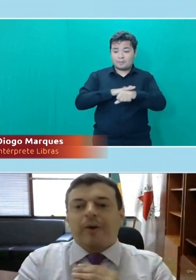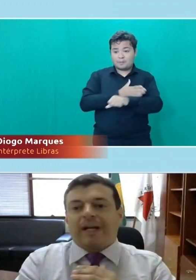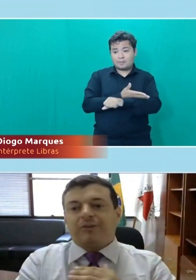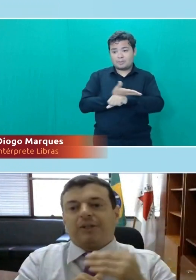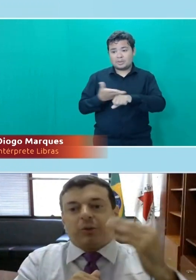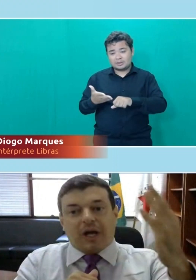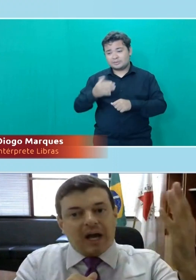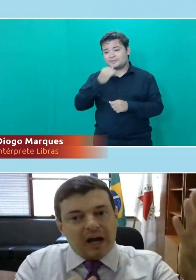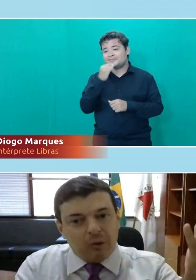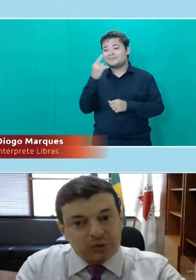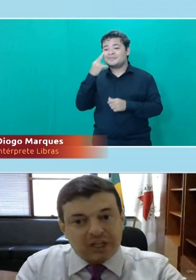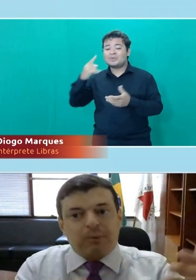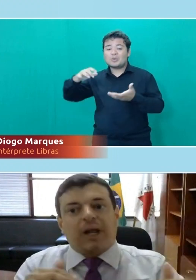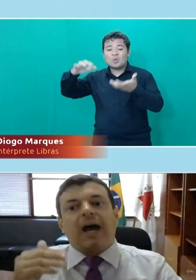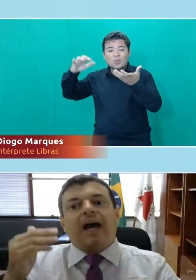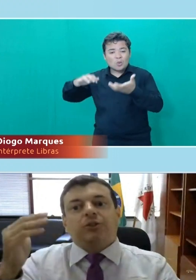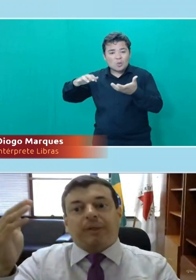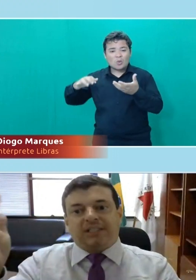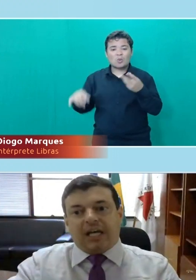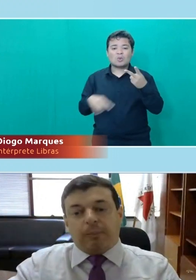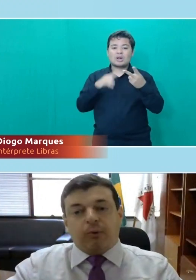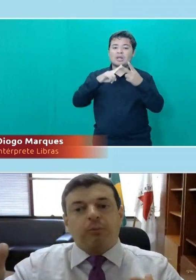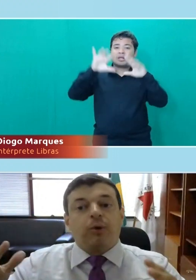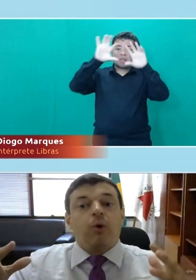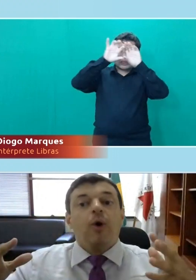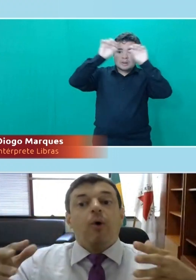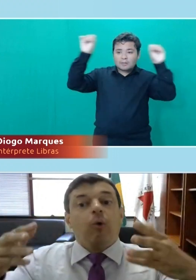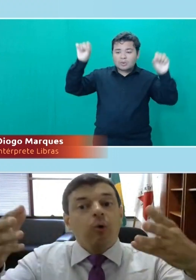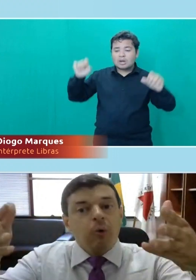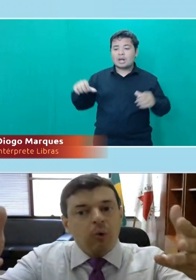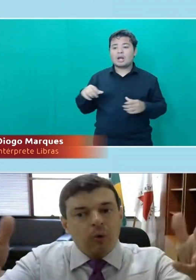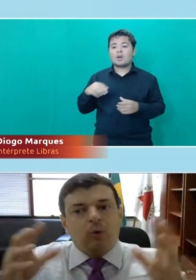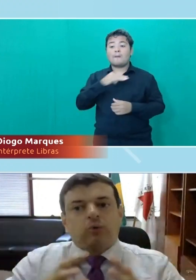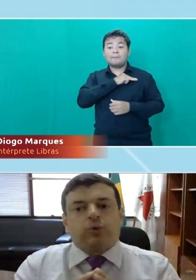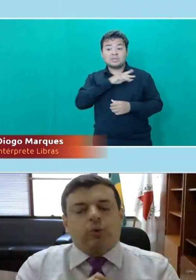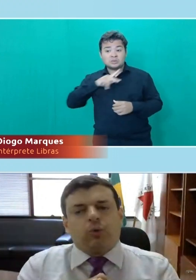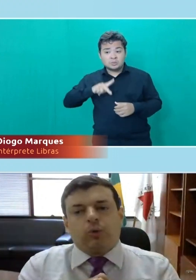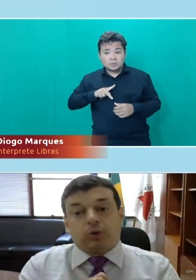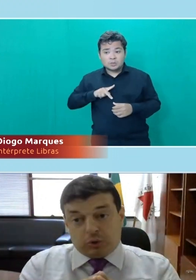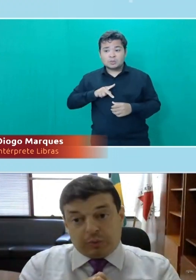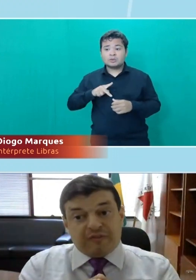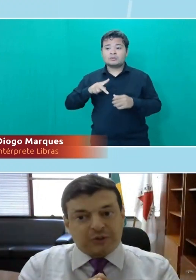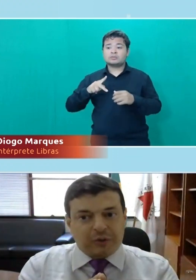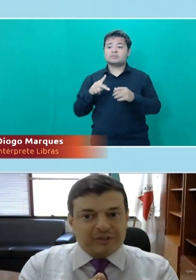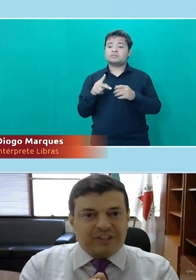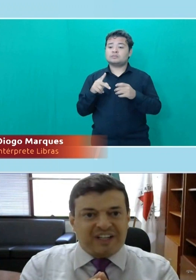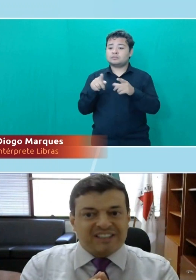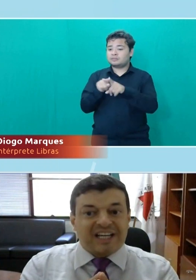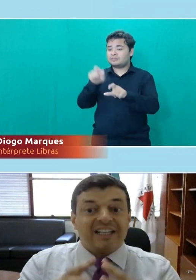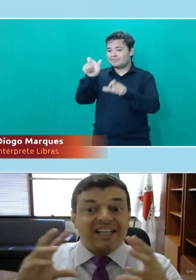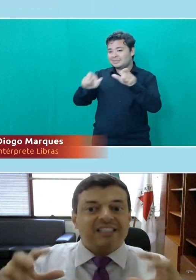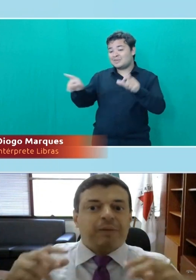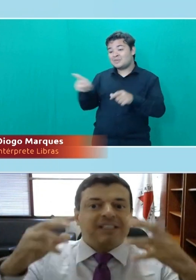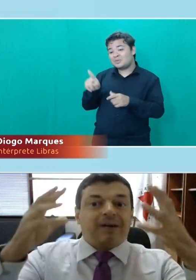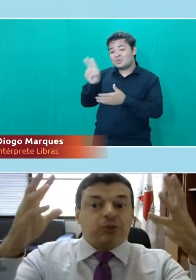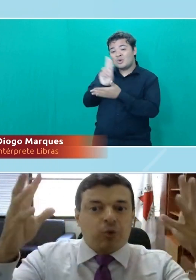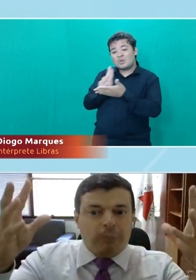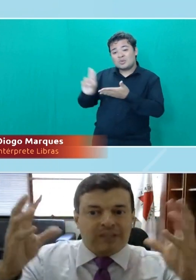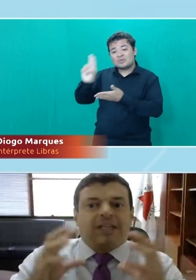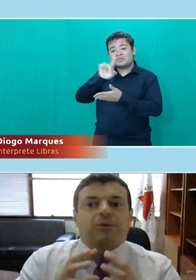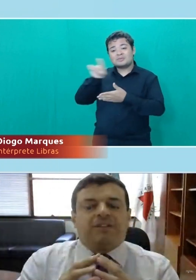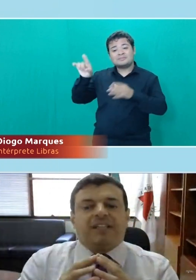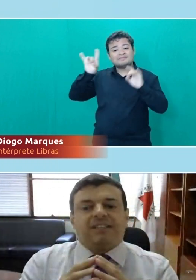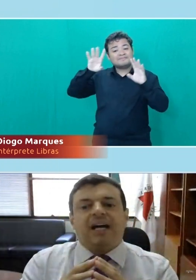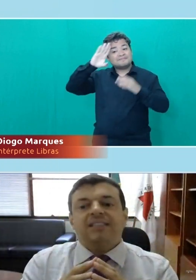o Congresso Nacional, os tribunais, o Ministério Público, os professores universitários, em especial